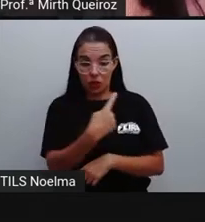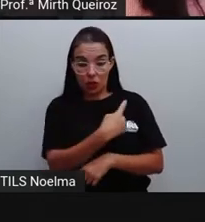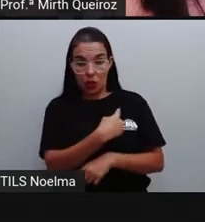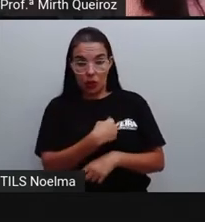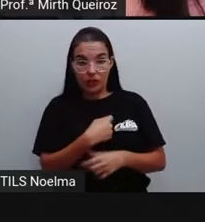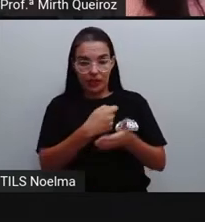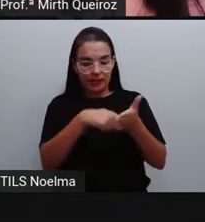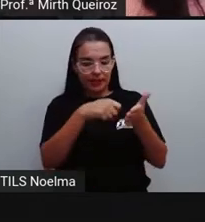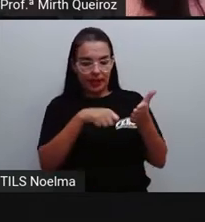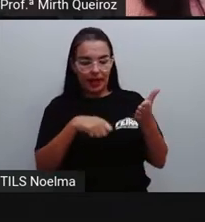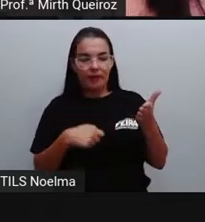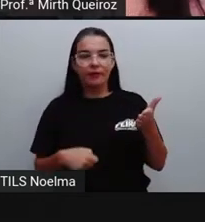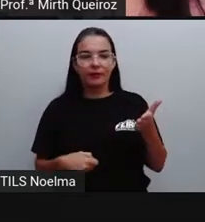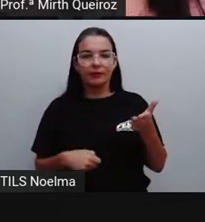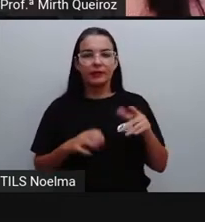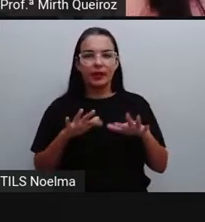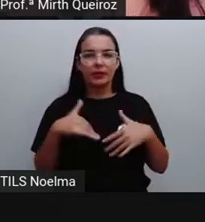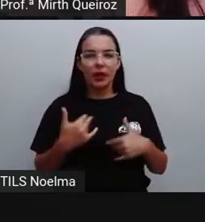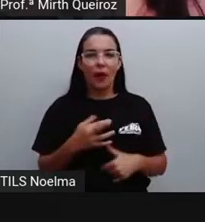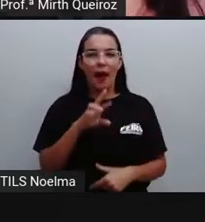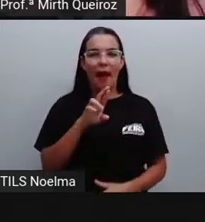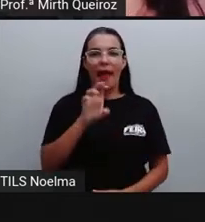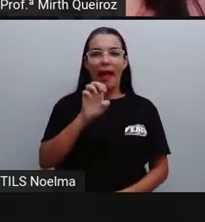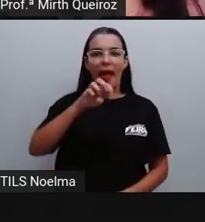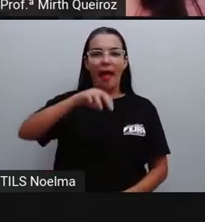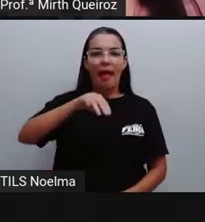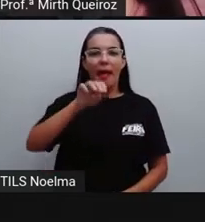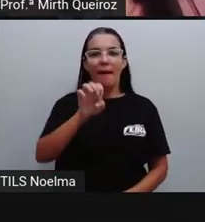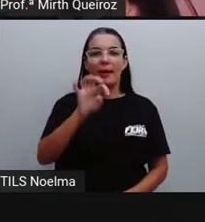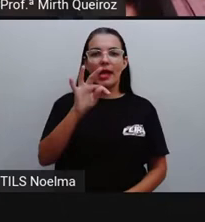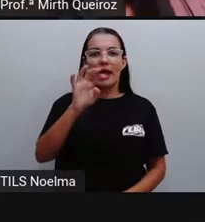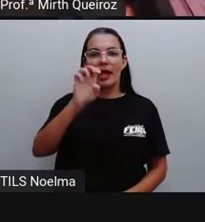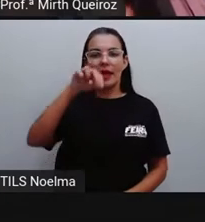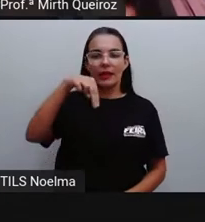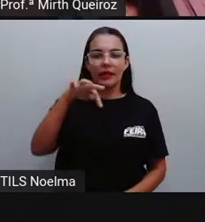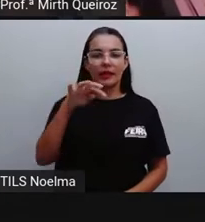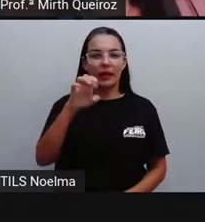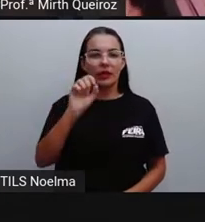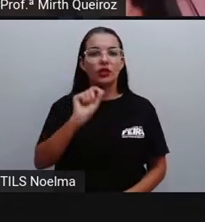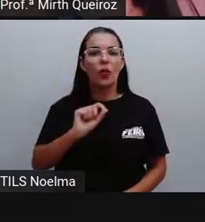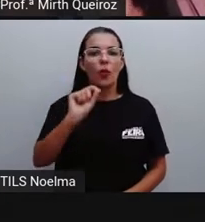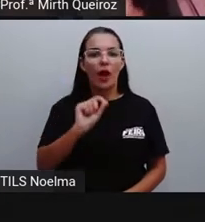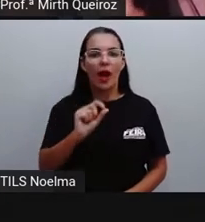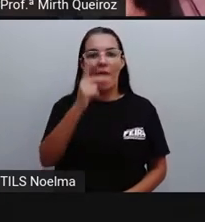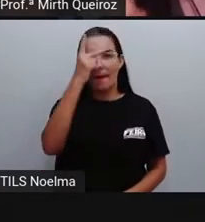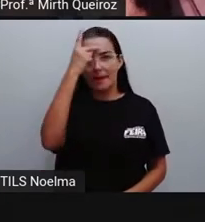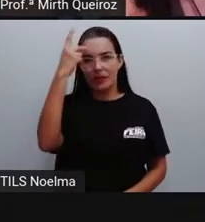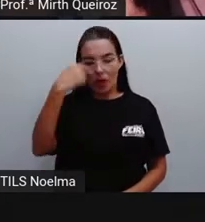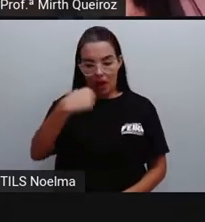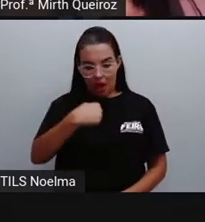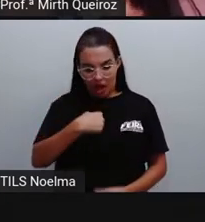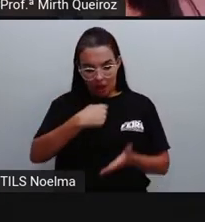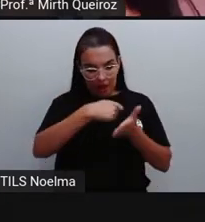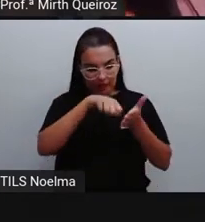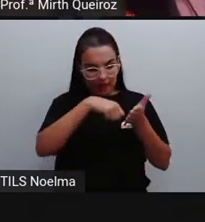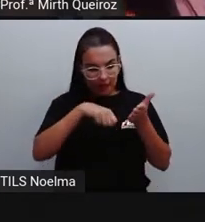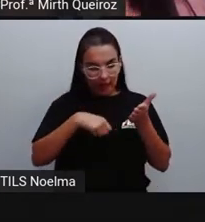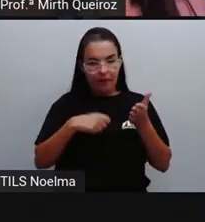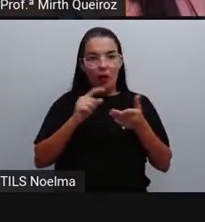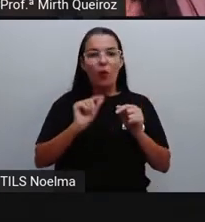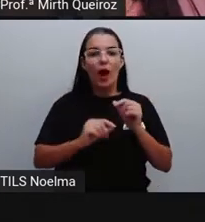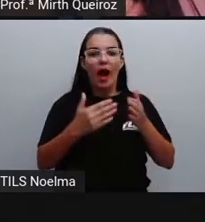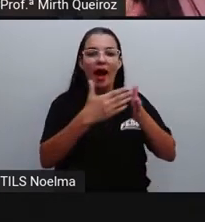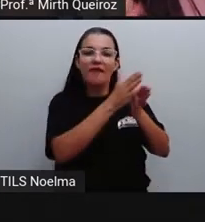Quem escreve a carta é o remetente. Então, nesse verso do envelope, deve-se colocar o seu